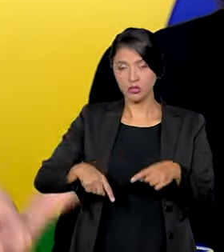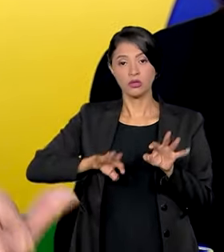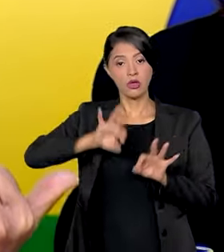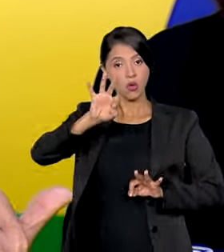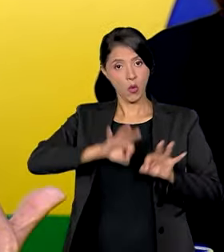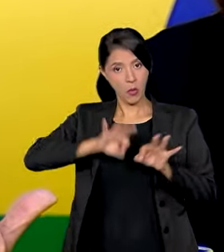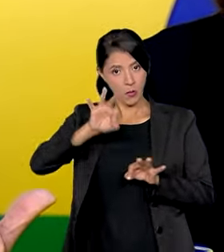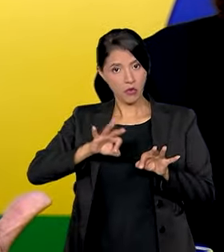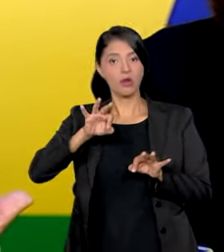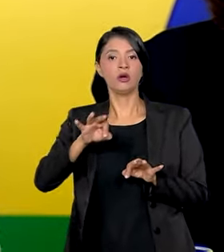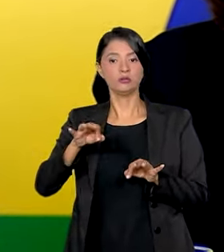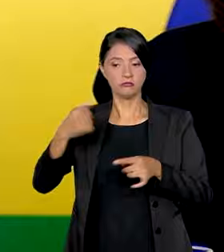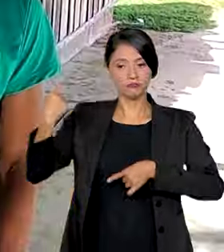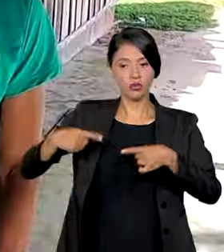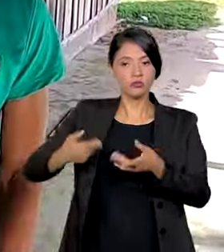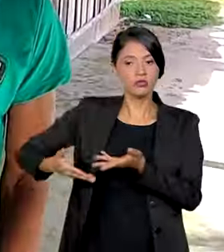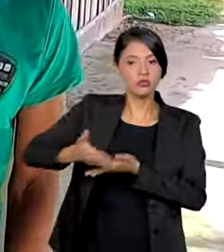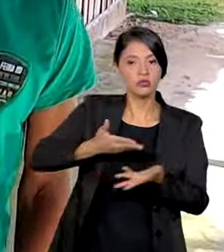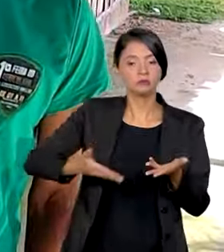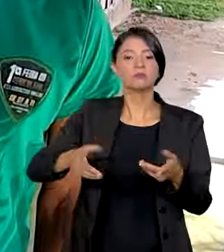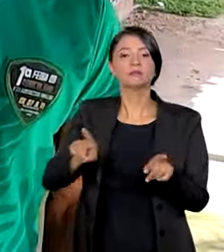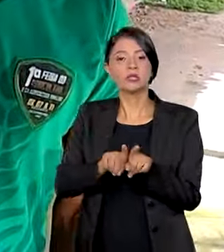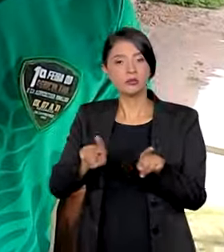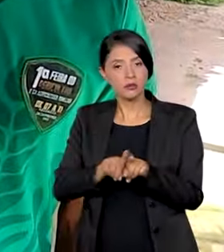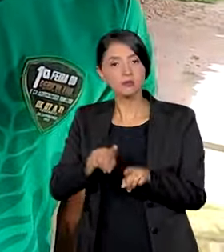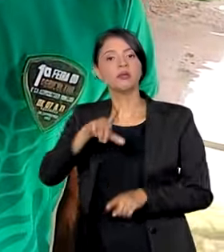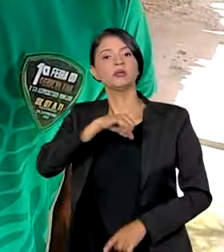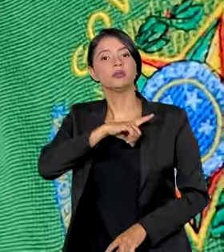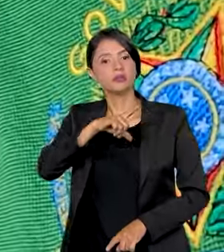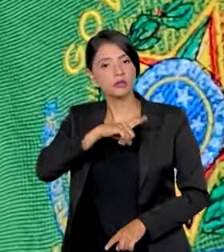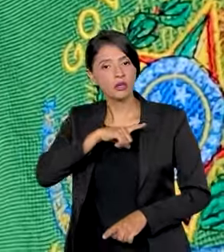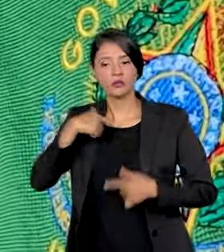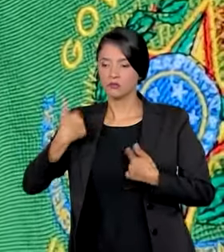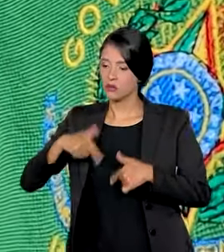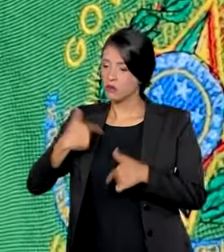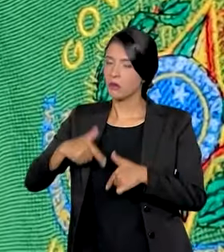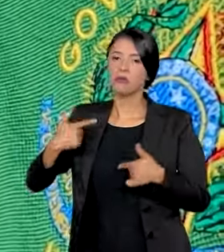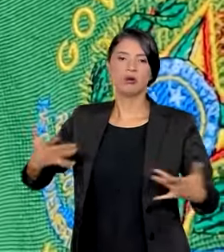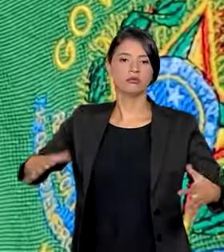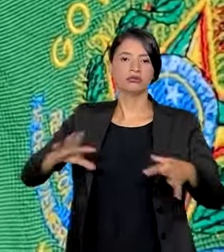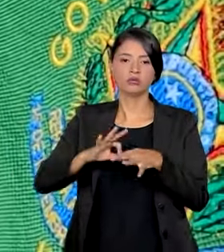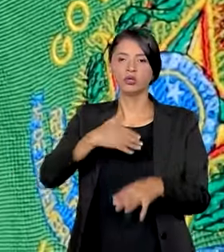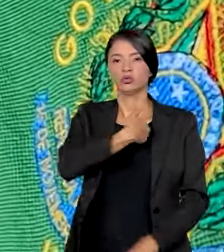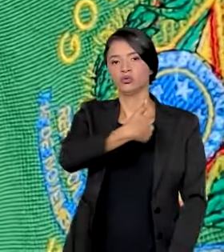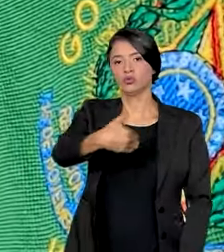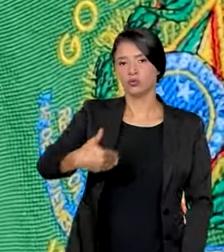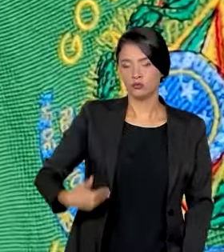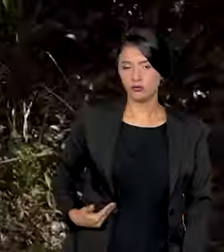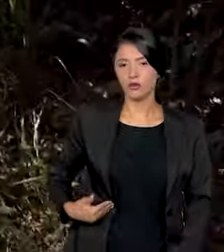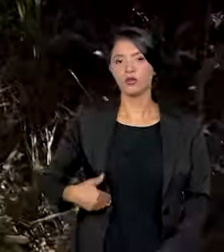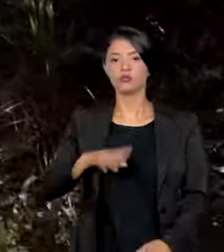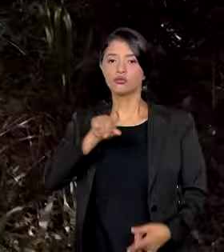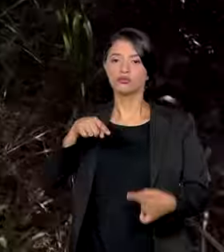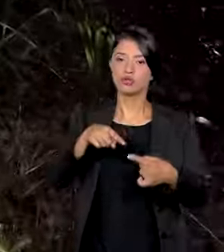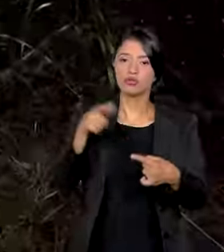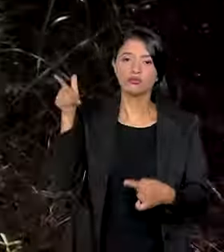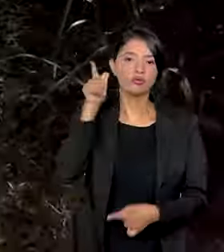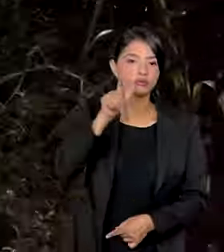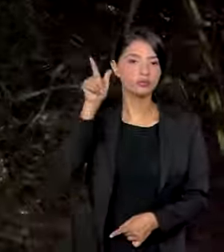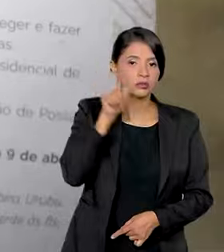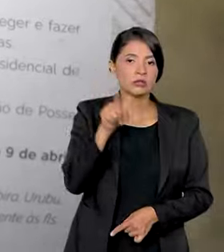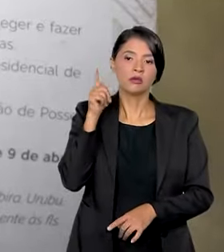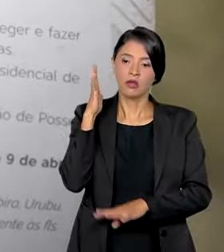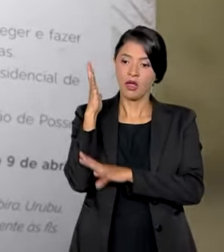plano e a política transversal. E por trás disso tem uma ação integrada do governo para poder